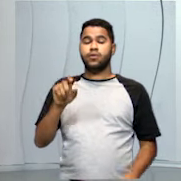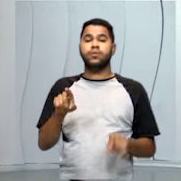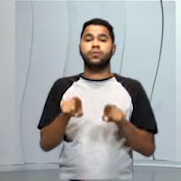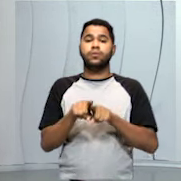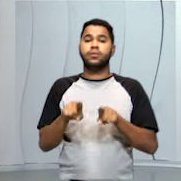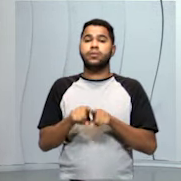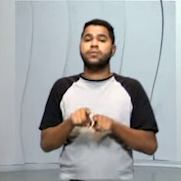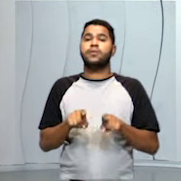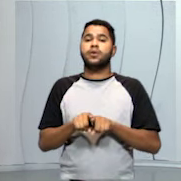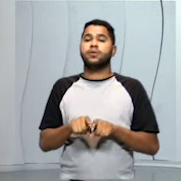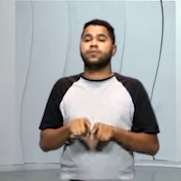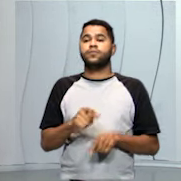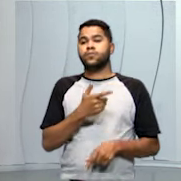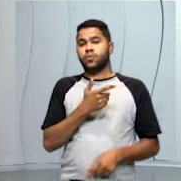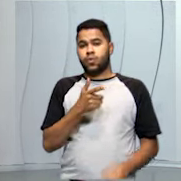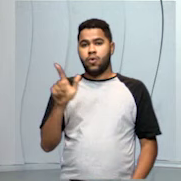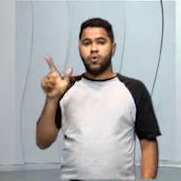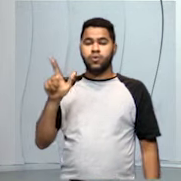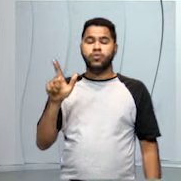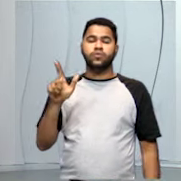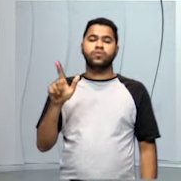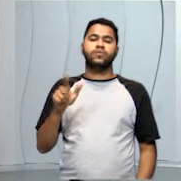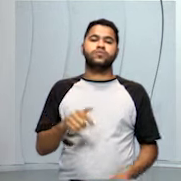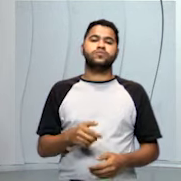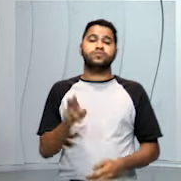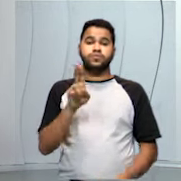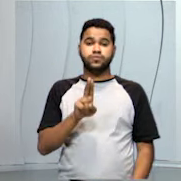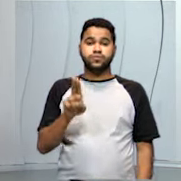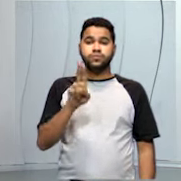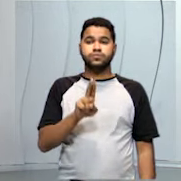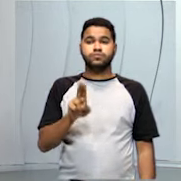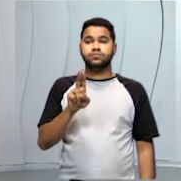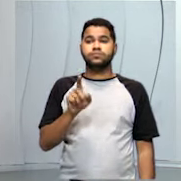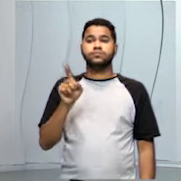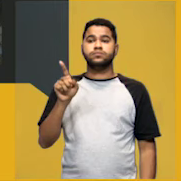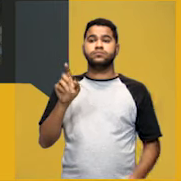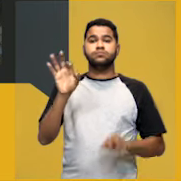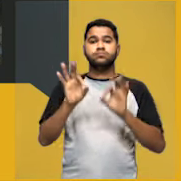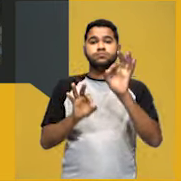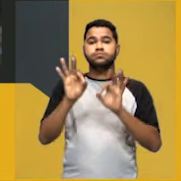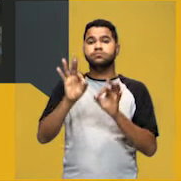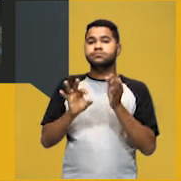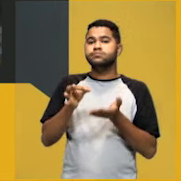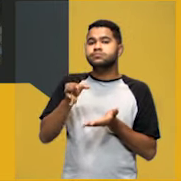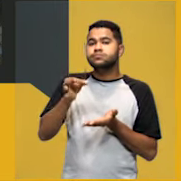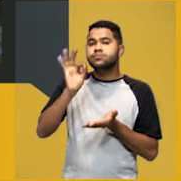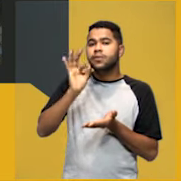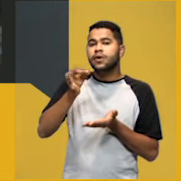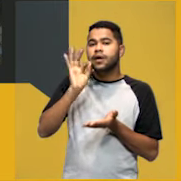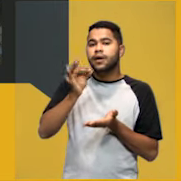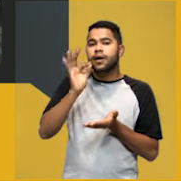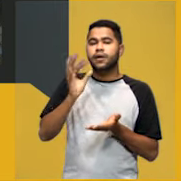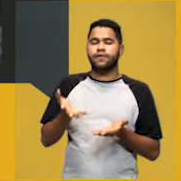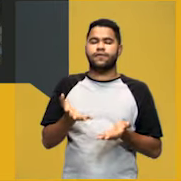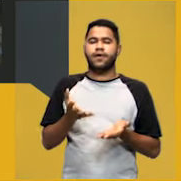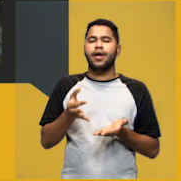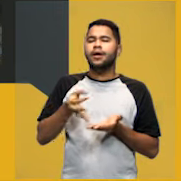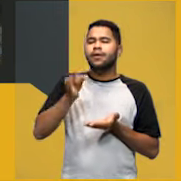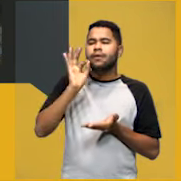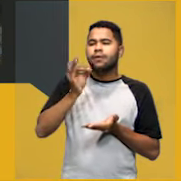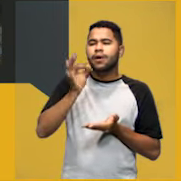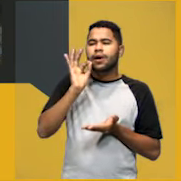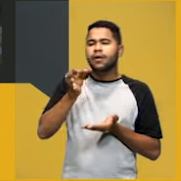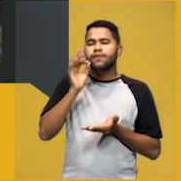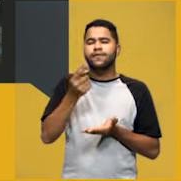filtração, outra forma de filtração que a gente usa, é no preparo do café. No café,